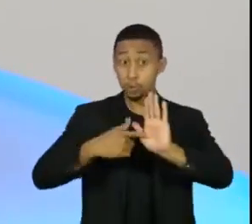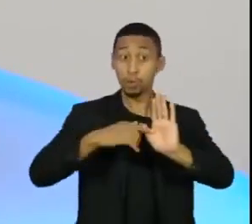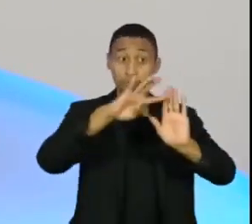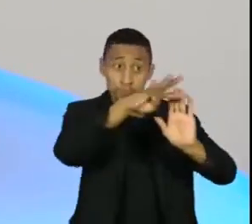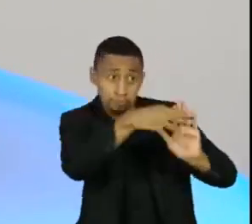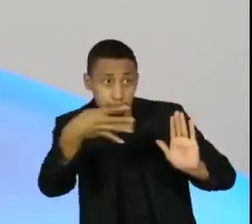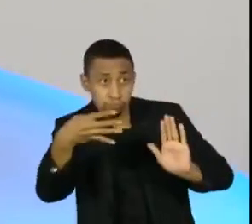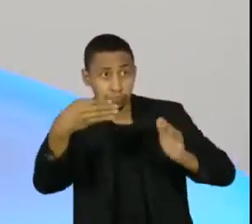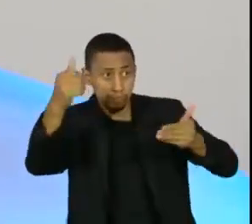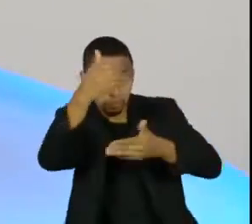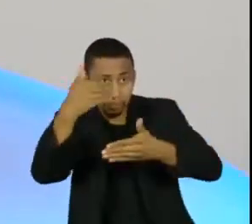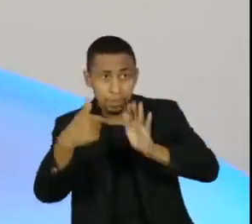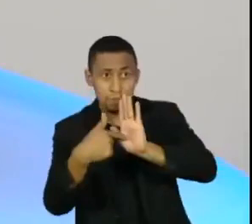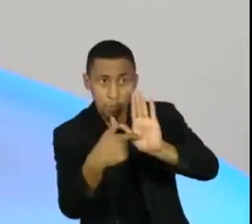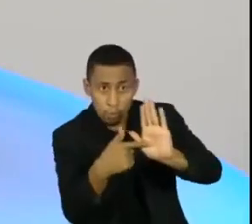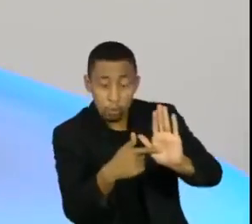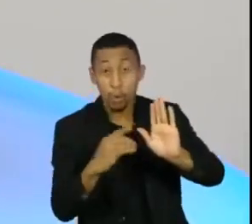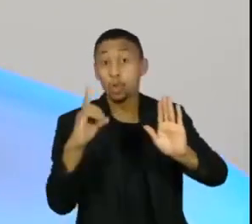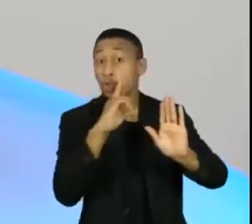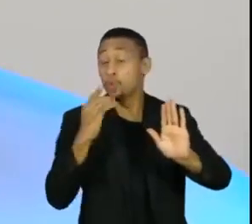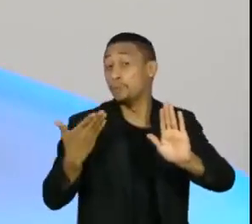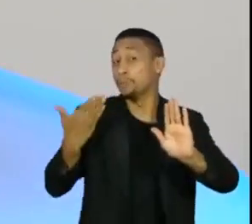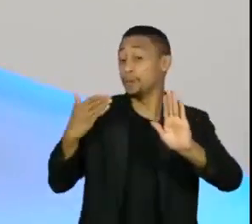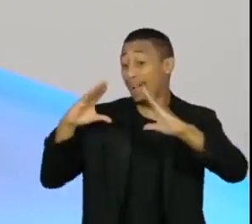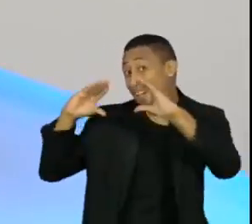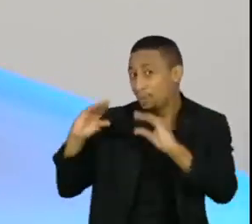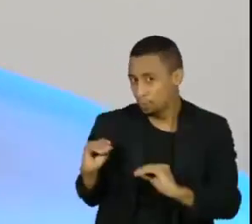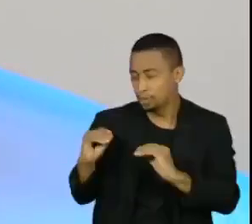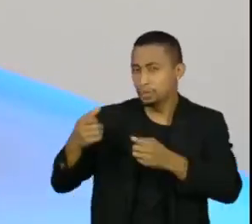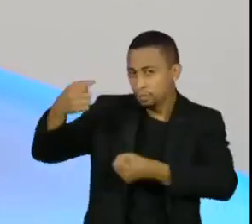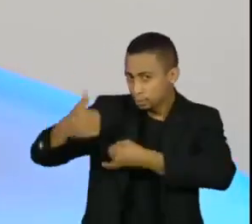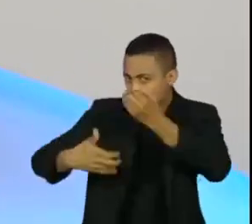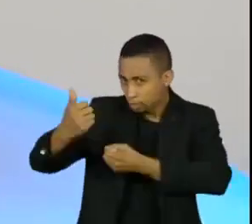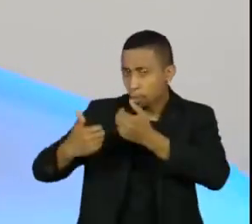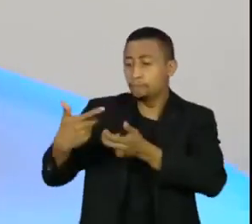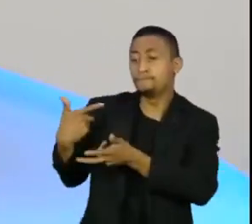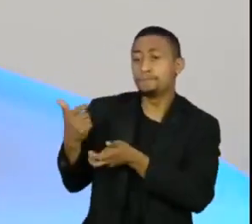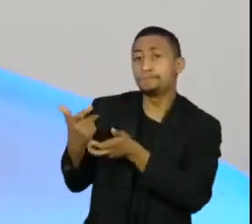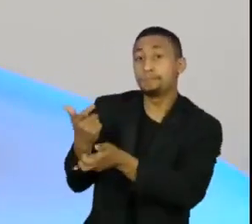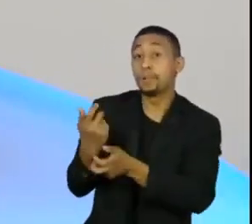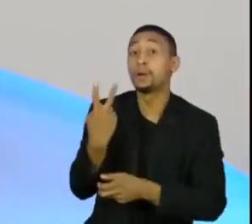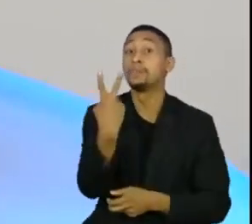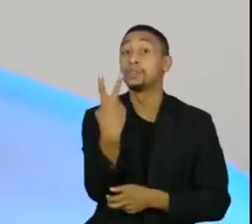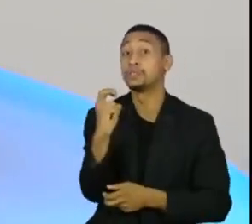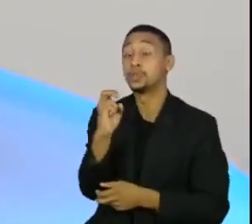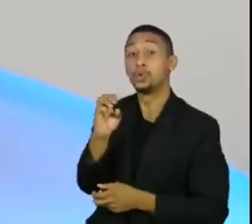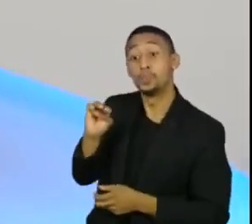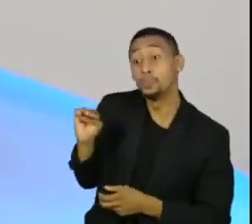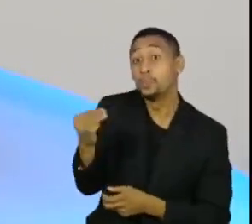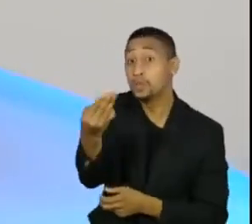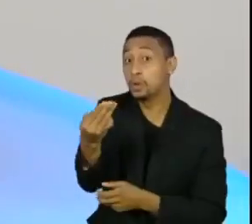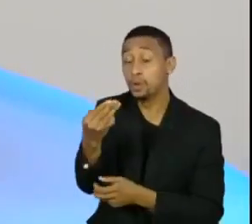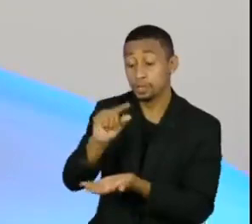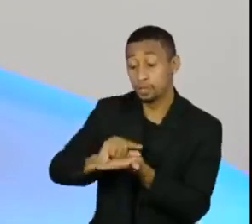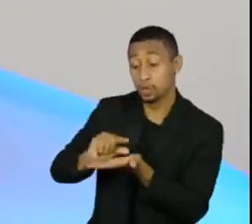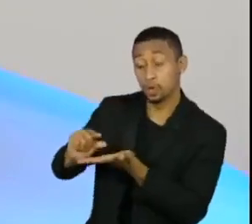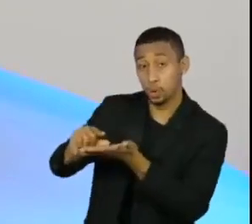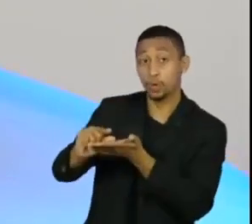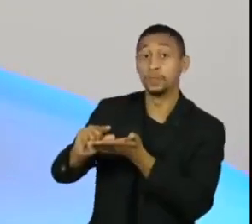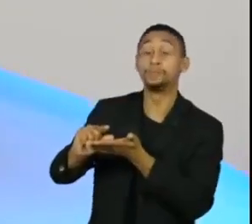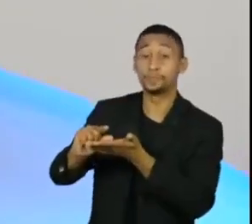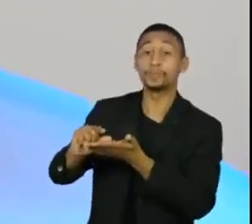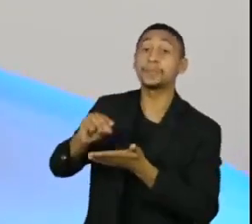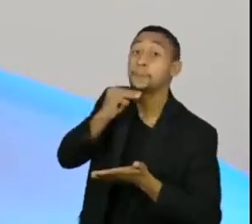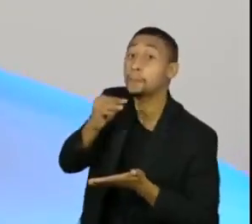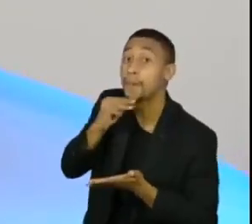no domingo à noite, de que nós teremos uma vacinação de 25 milhões de doses em abril, em março. Em